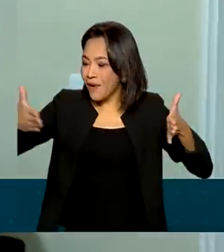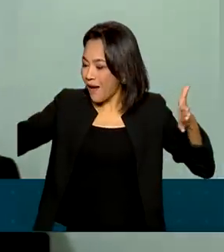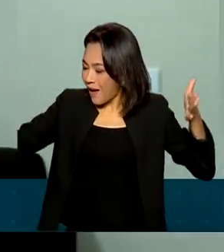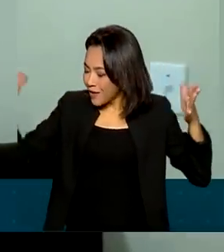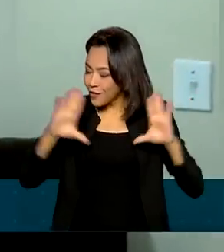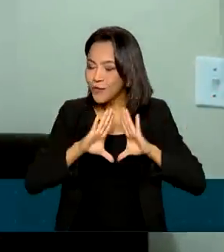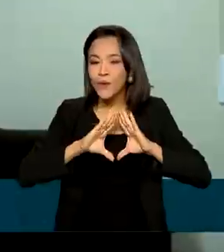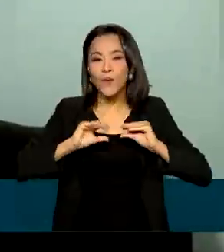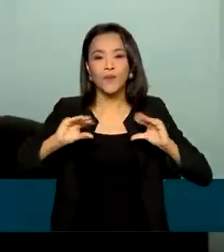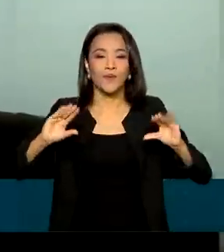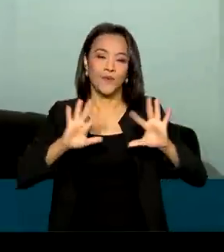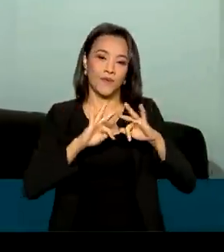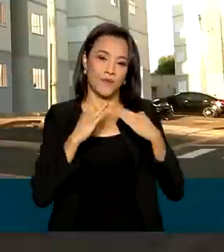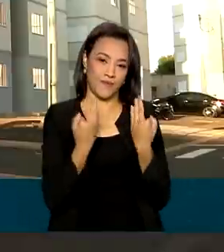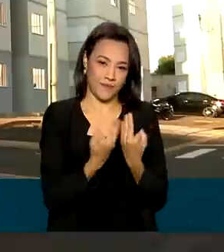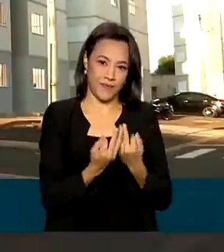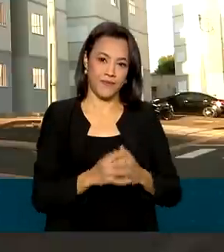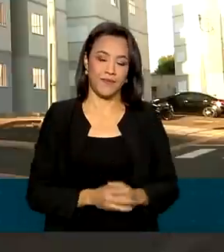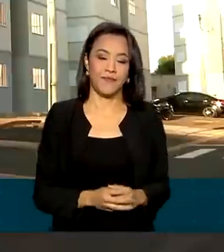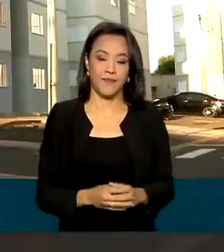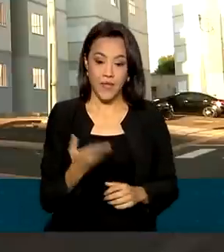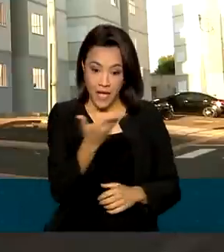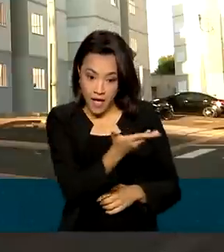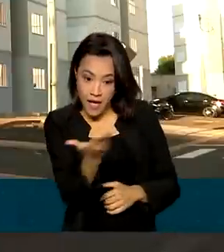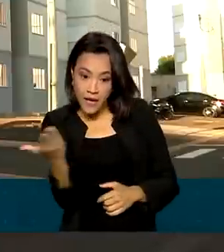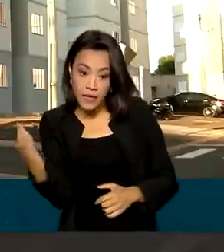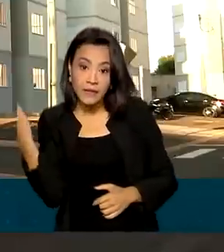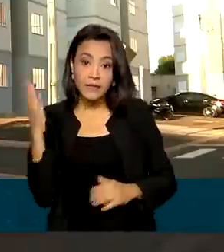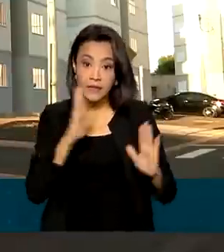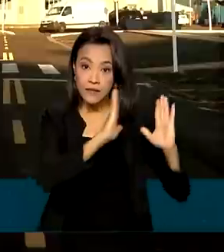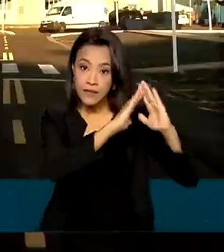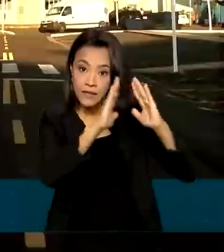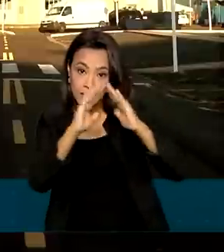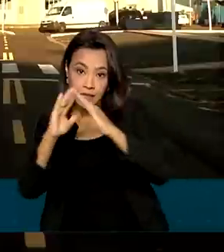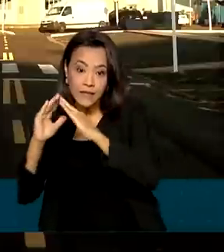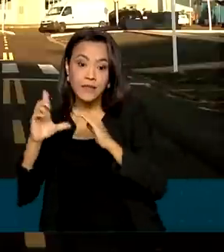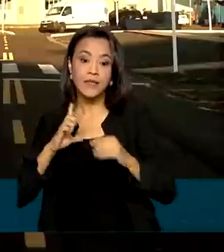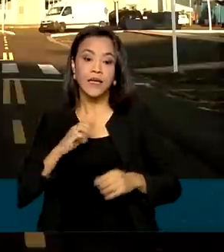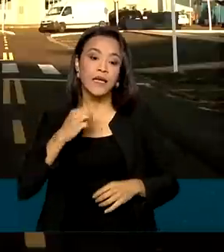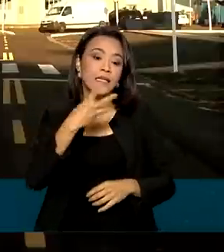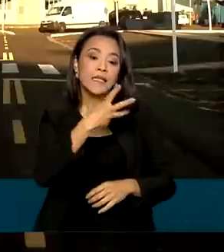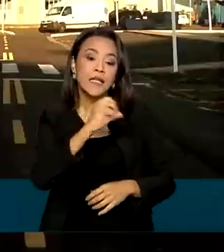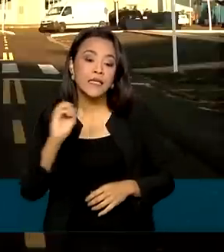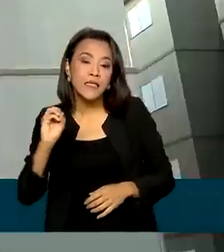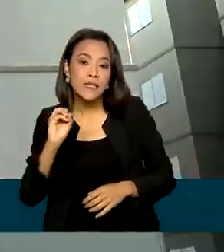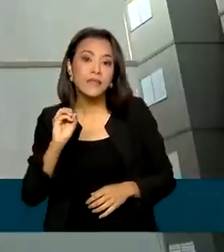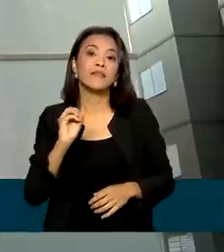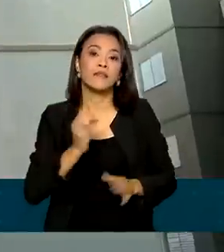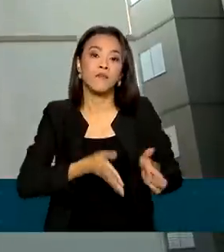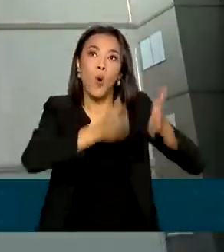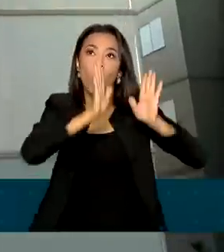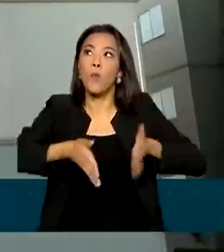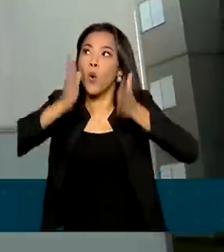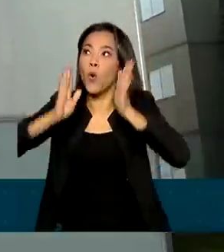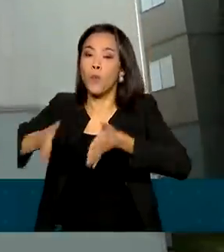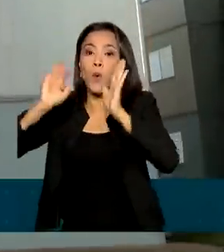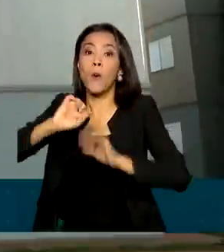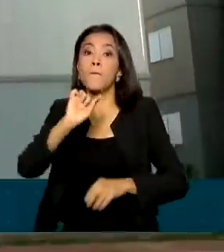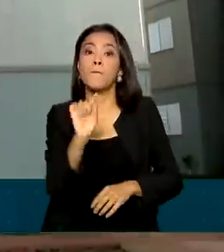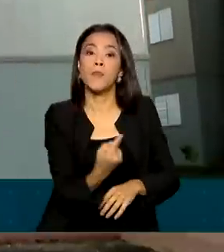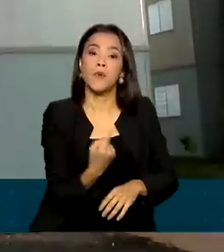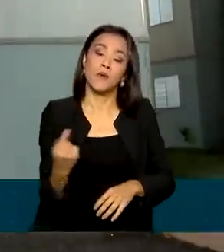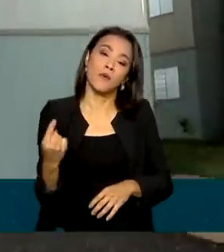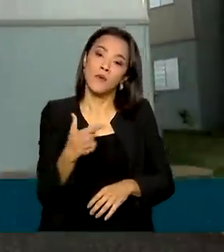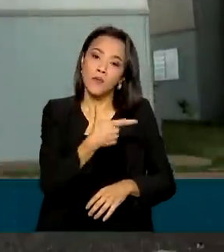e conforto para a família. O residencial Jardim Canguru conta com 300 unidades, que vão tirar cerca de 1.200